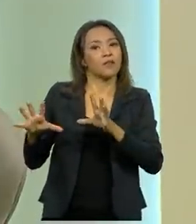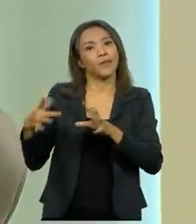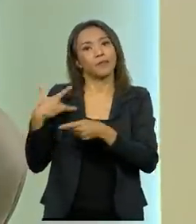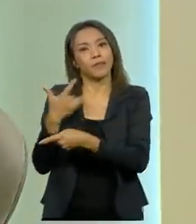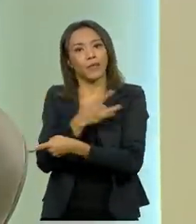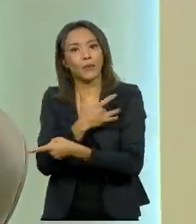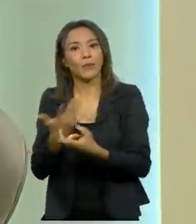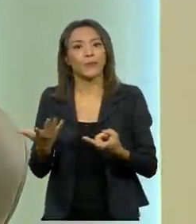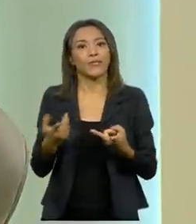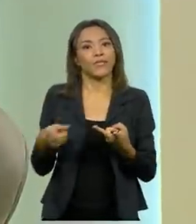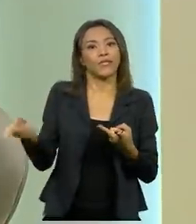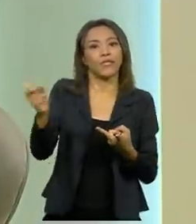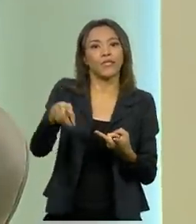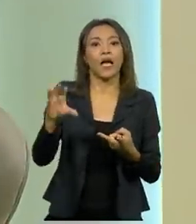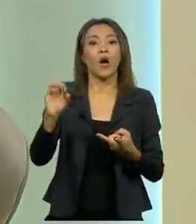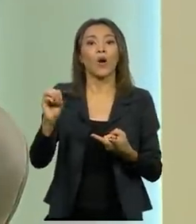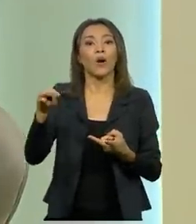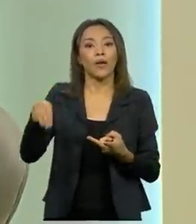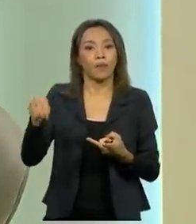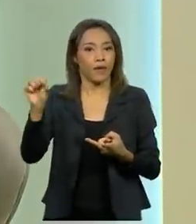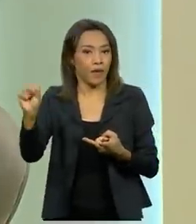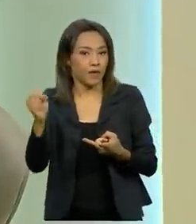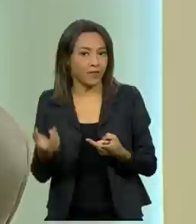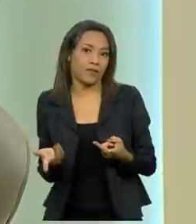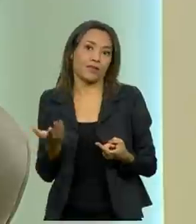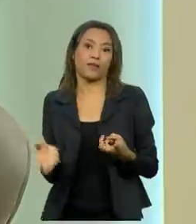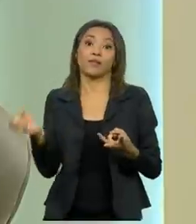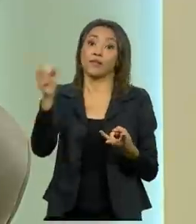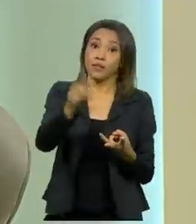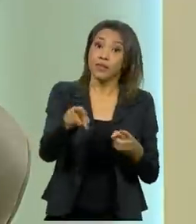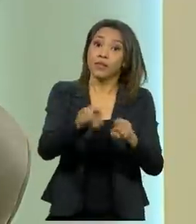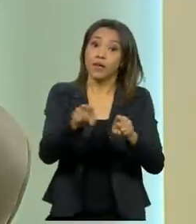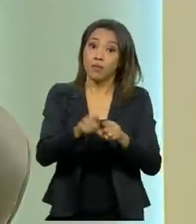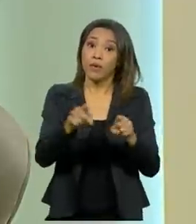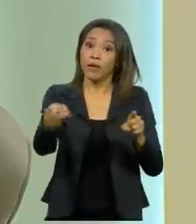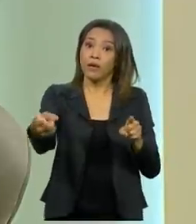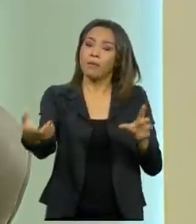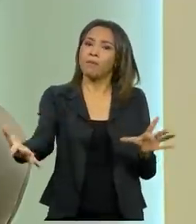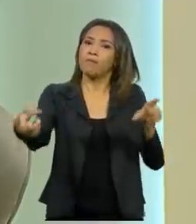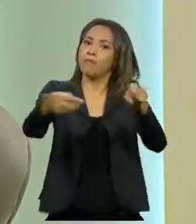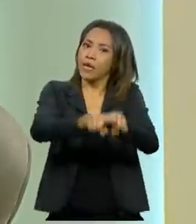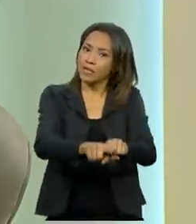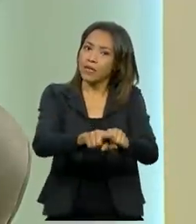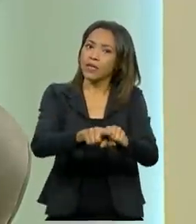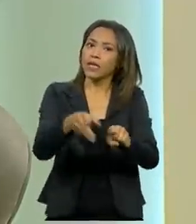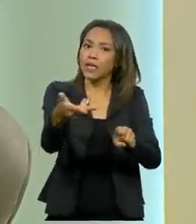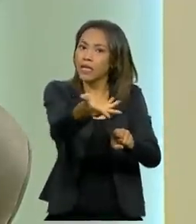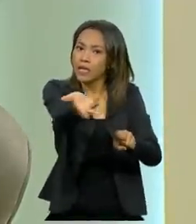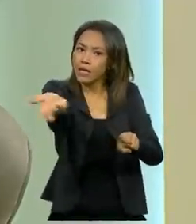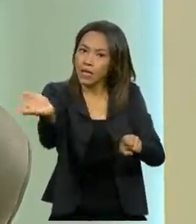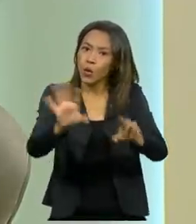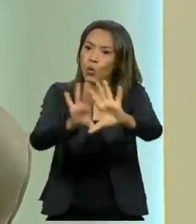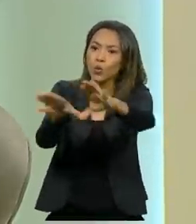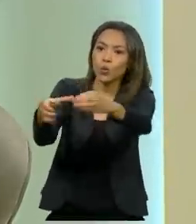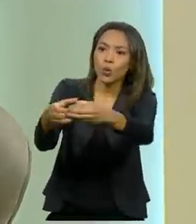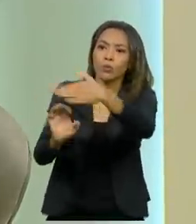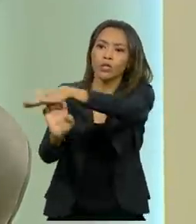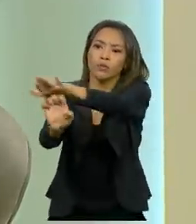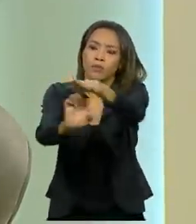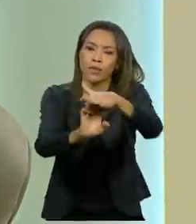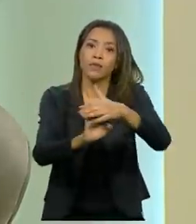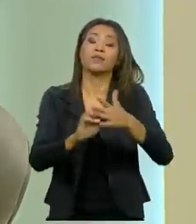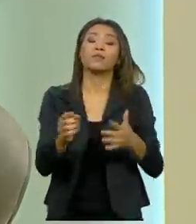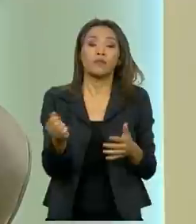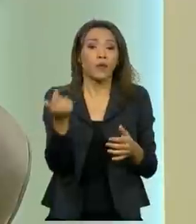saúde, a exemplo da OMS, a iniciativa COVAX Facility, né? Nós contratamos uma cobertura para 10